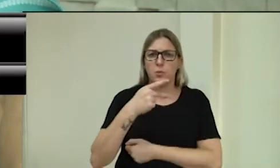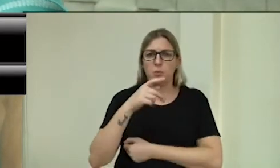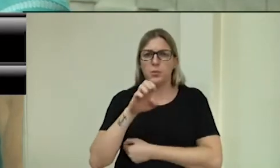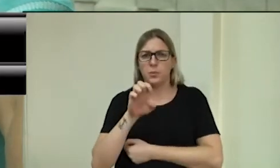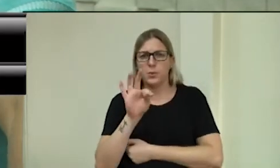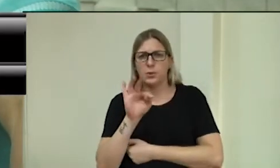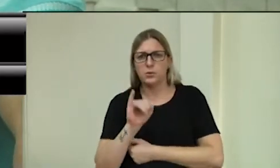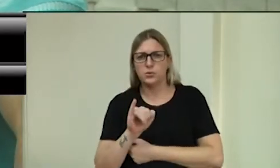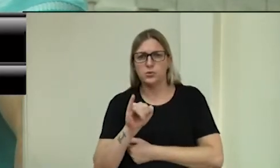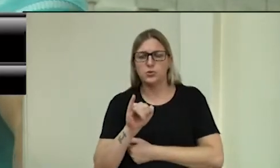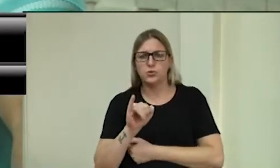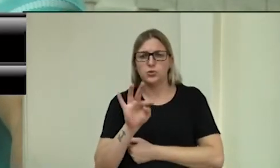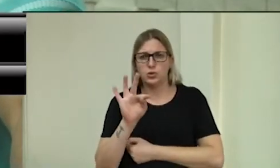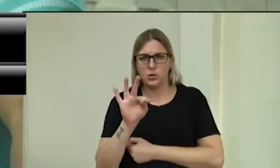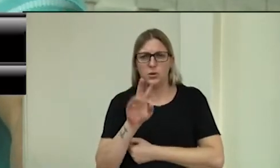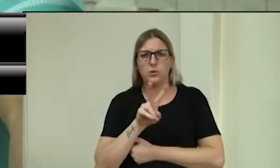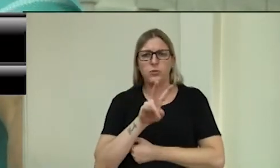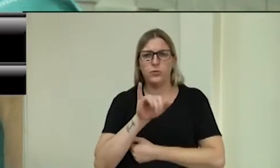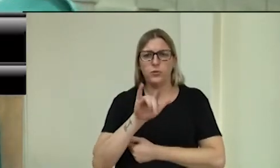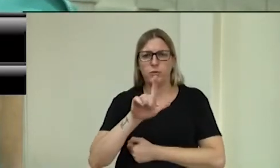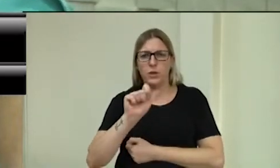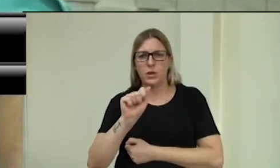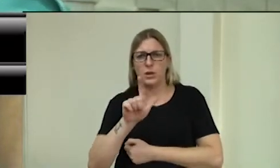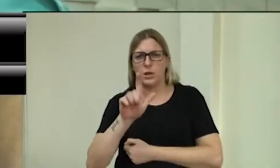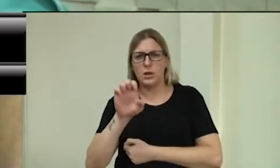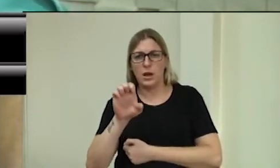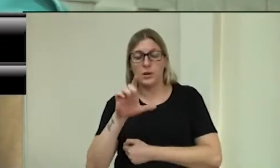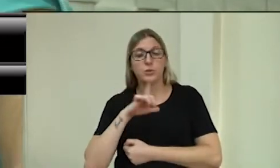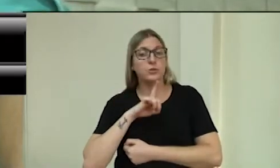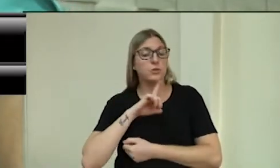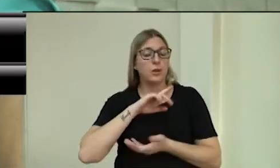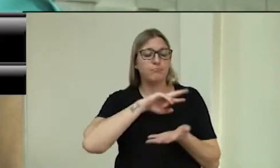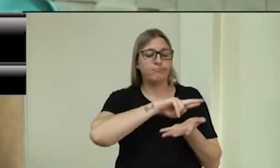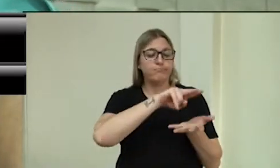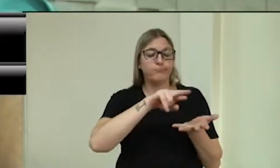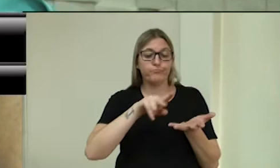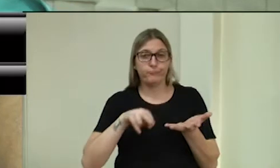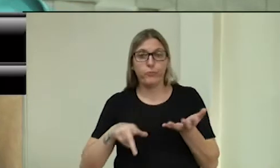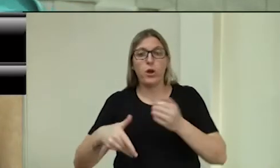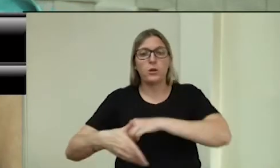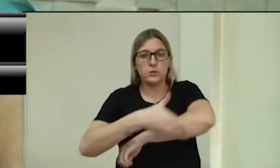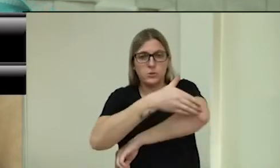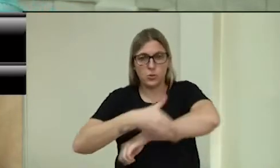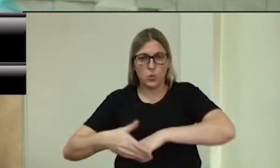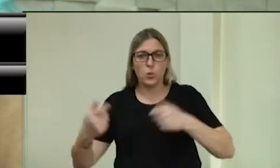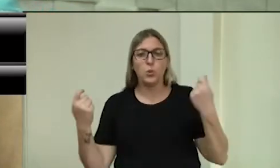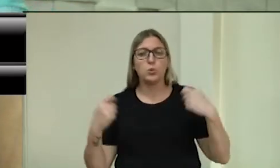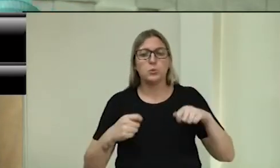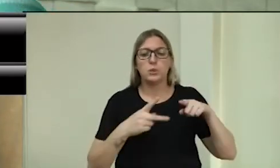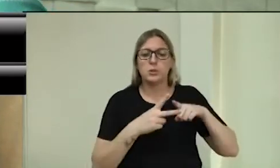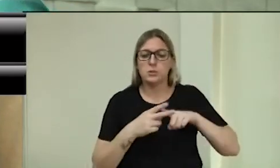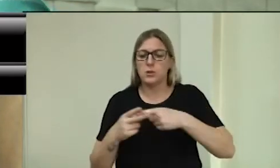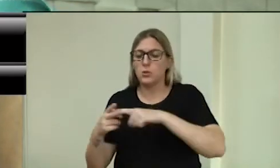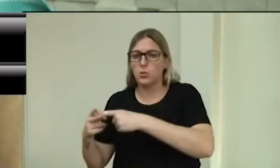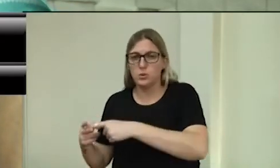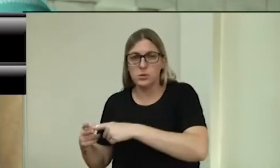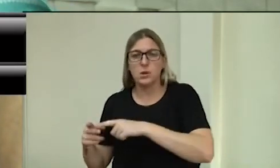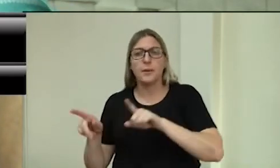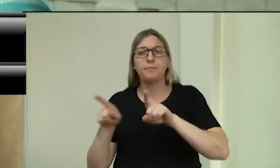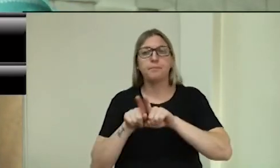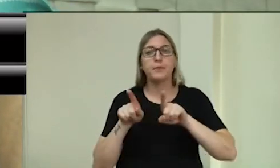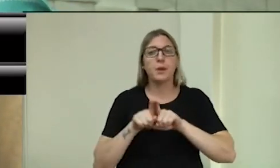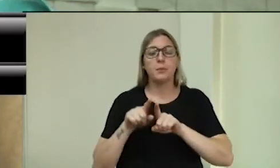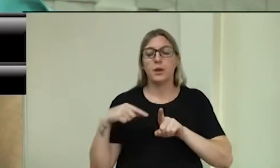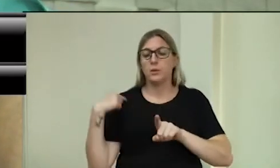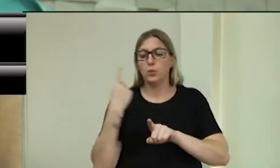pelo menos uma melhoria. E nós estamos pedindo, sim, uma melhoria. E estamos muito preocupados com a questão da dengue, pessoal.